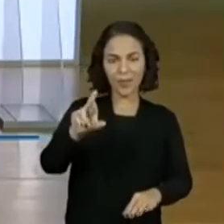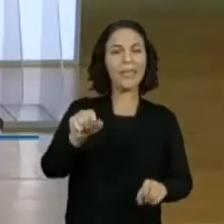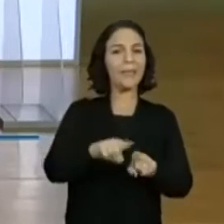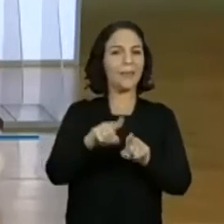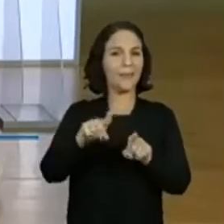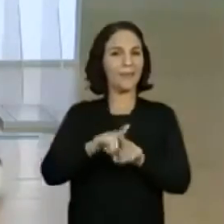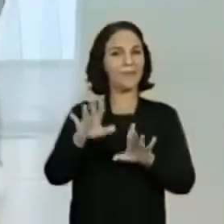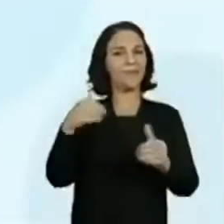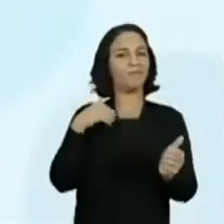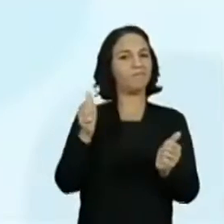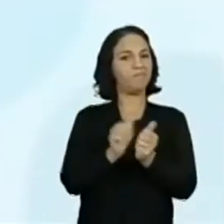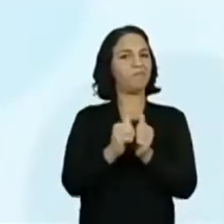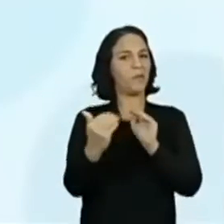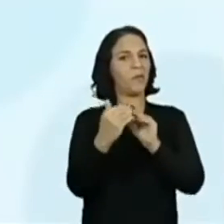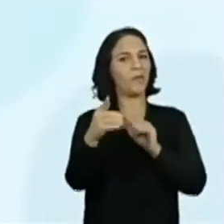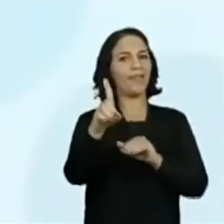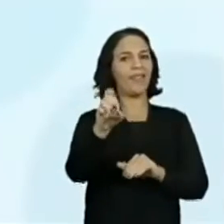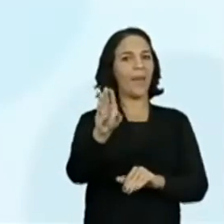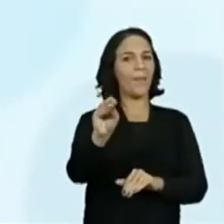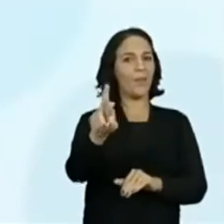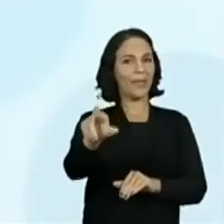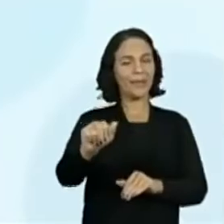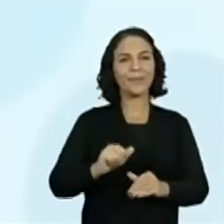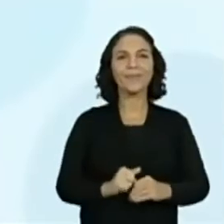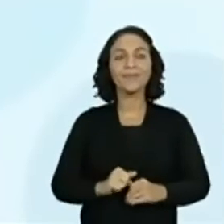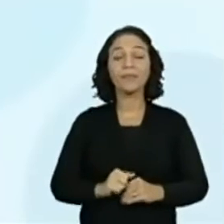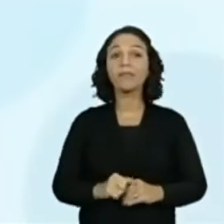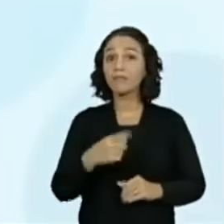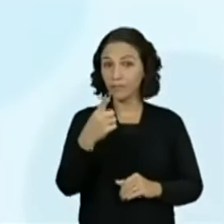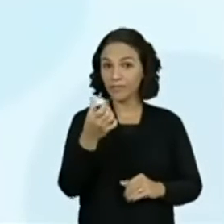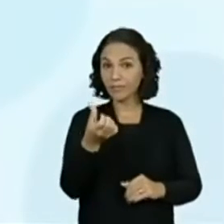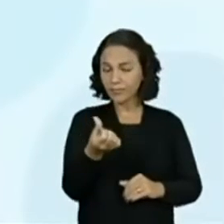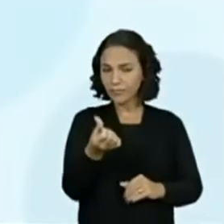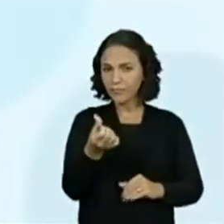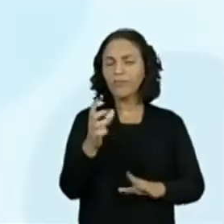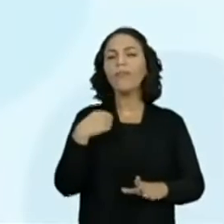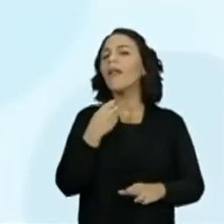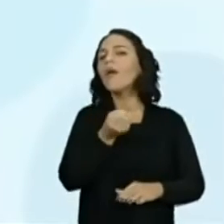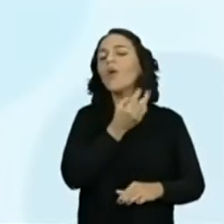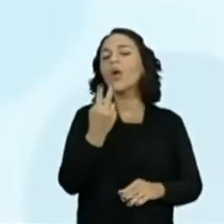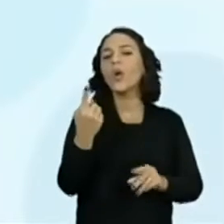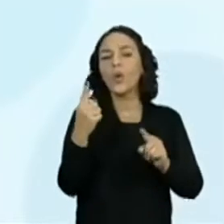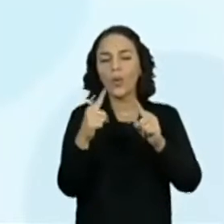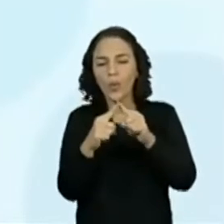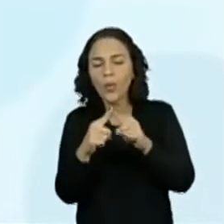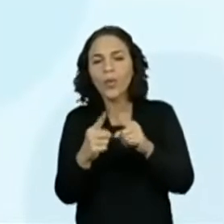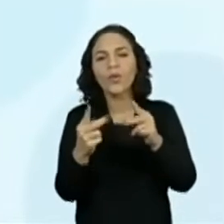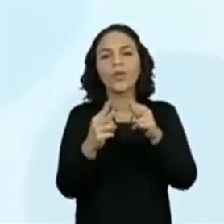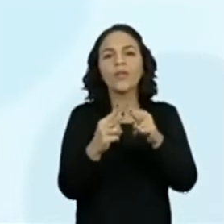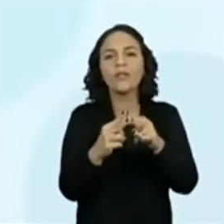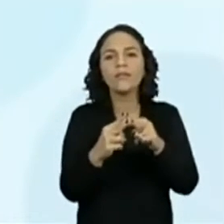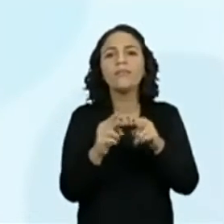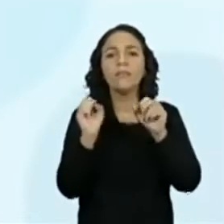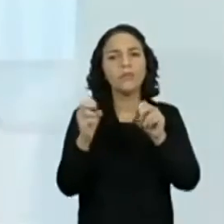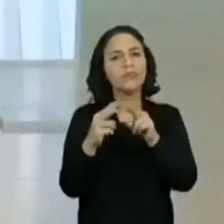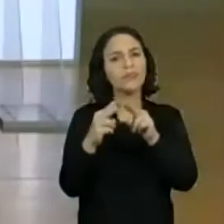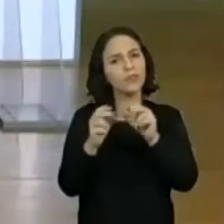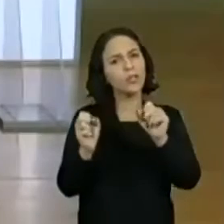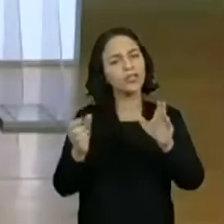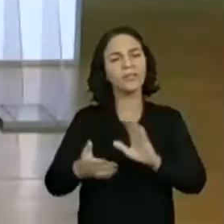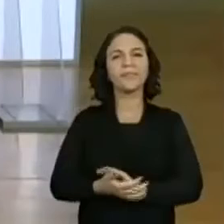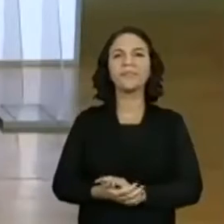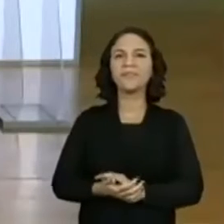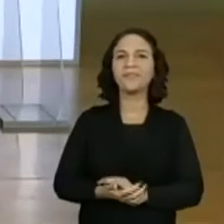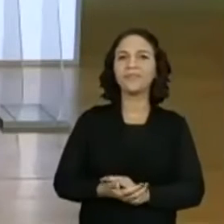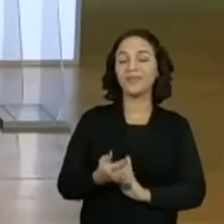com a professora Débora. E aí agora eu conto de 1 em 1, de 2 em 2. que é melhor, professora? Pode contar de 2 em 2. Então